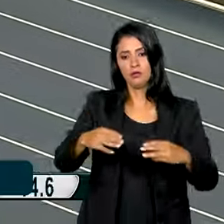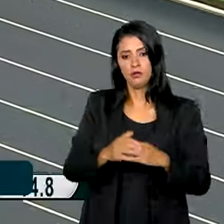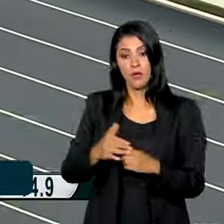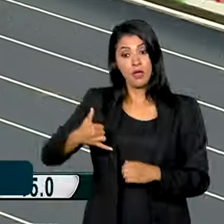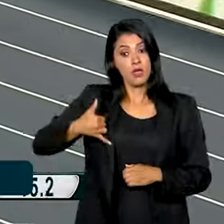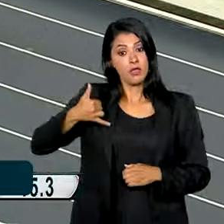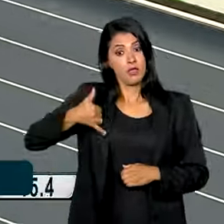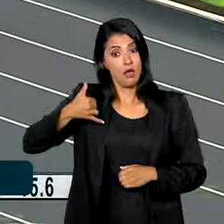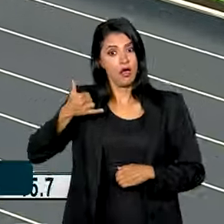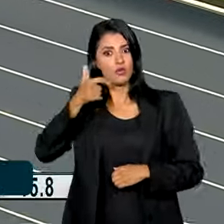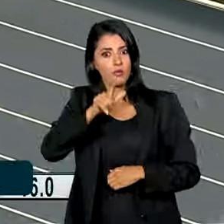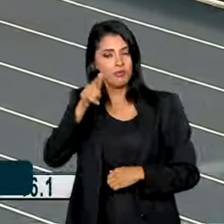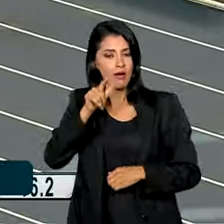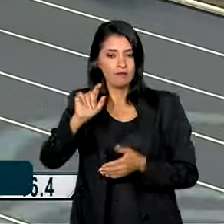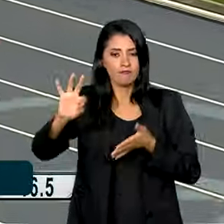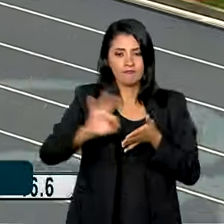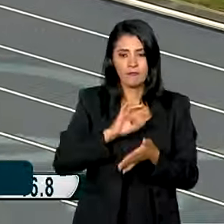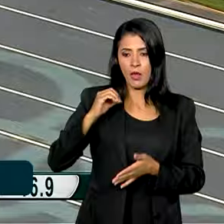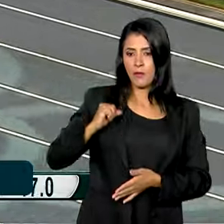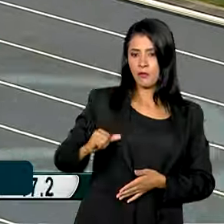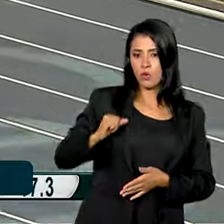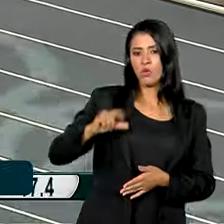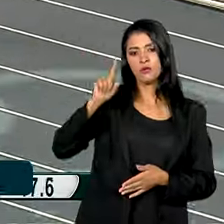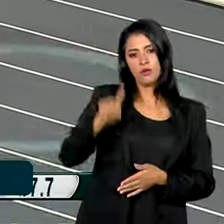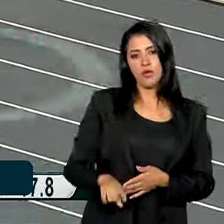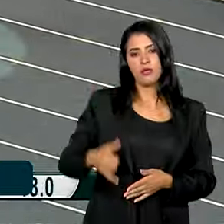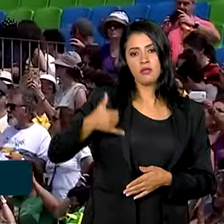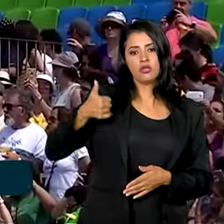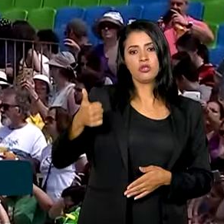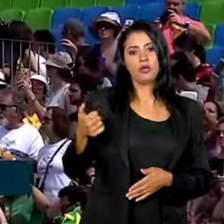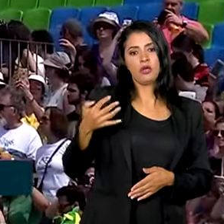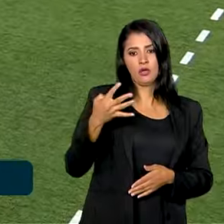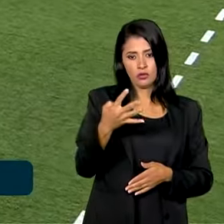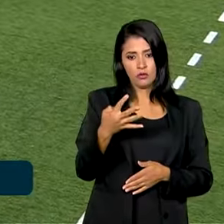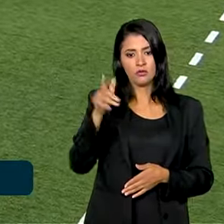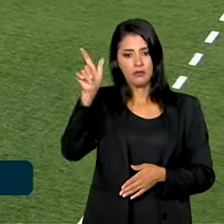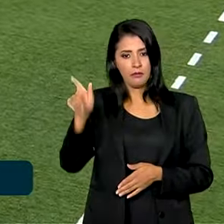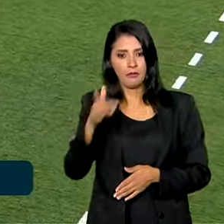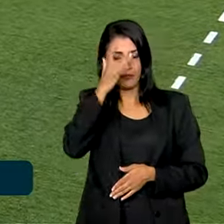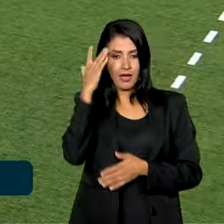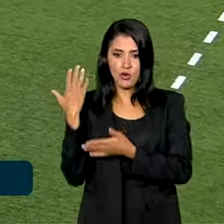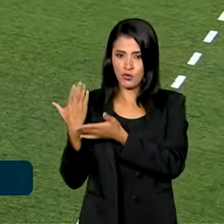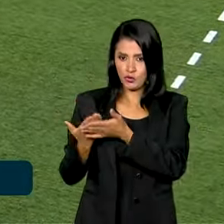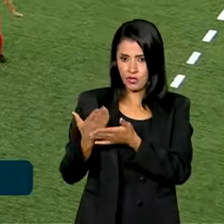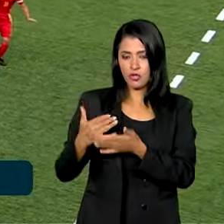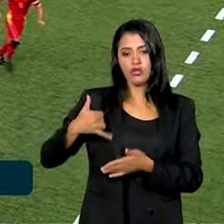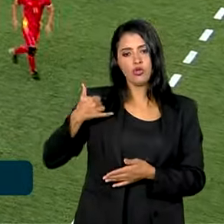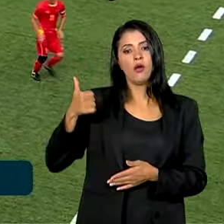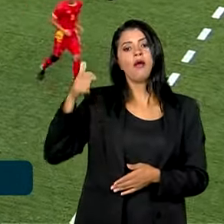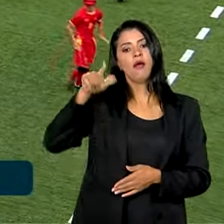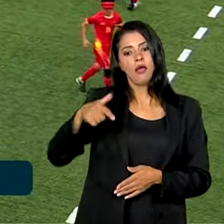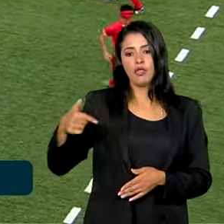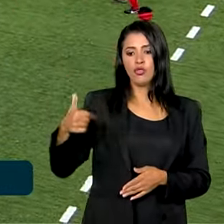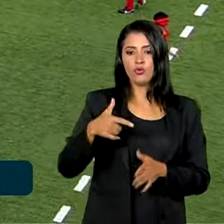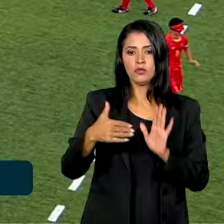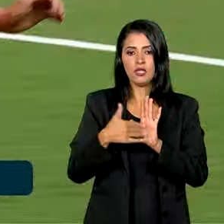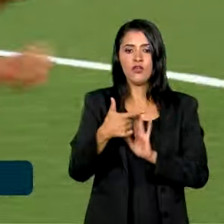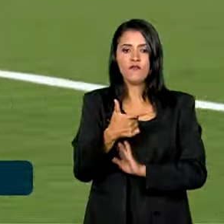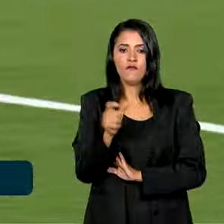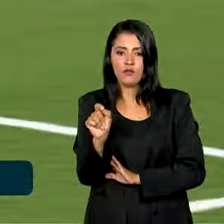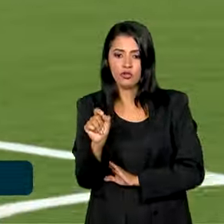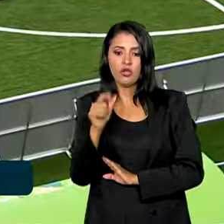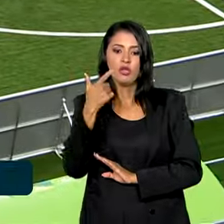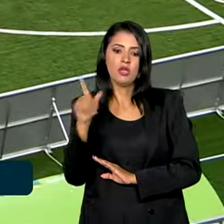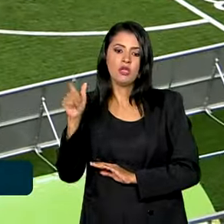idade mínima de concessão da Bolsa Atleta é de 14 anos, para o atleta estudantil é de 12 a 20 anos